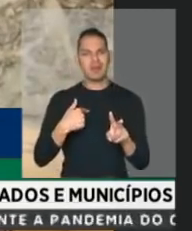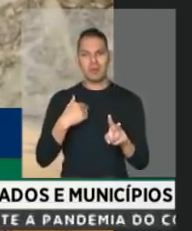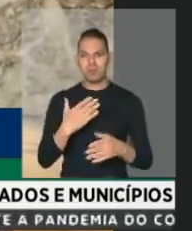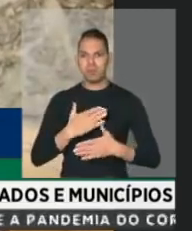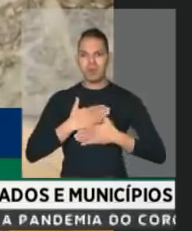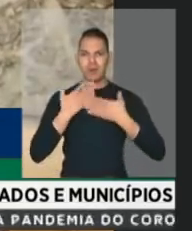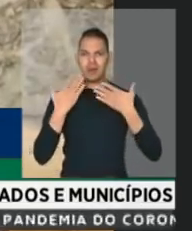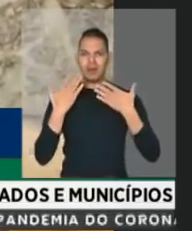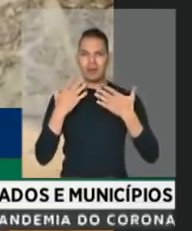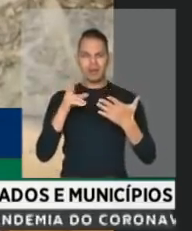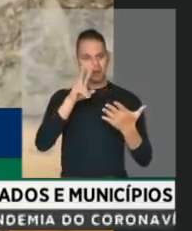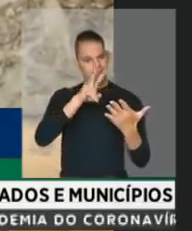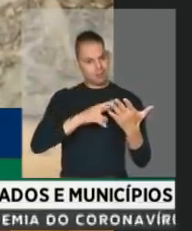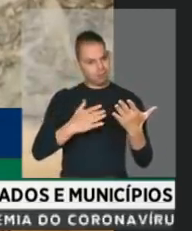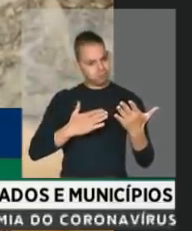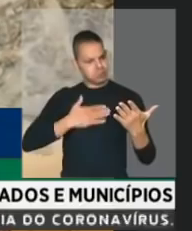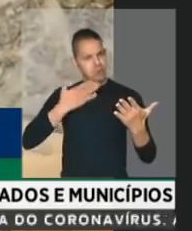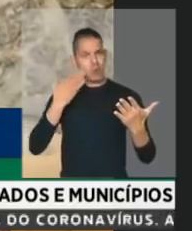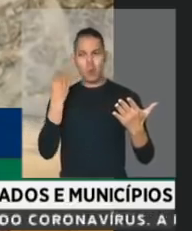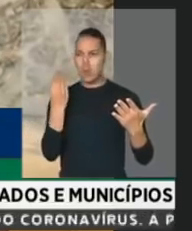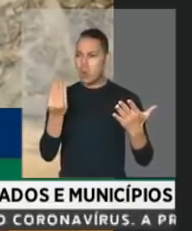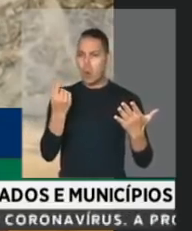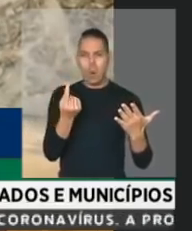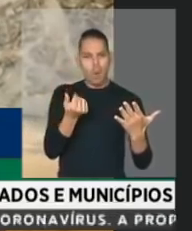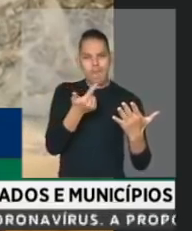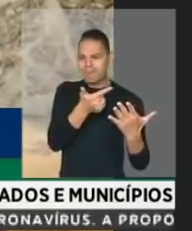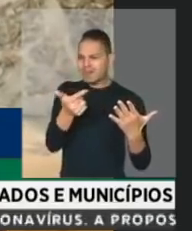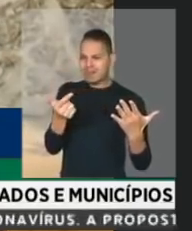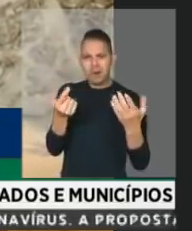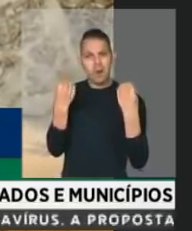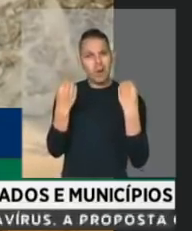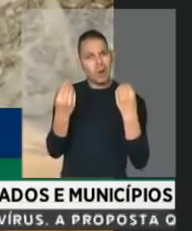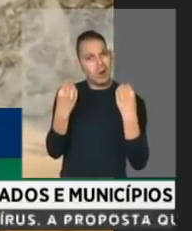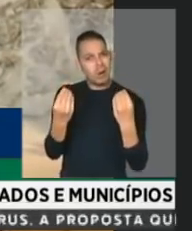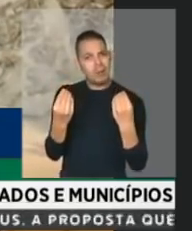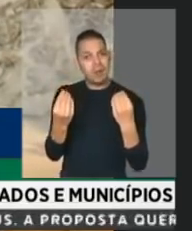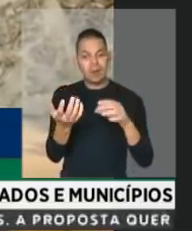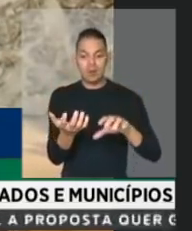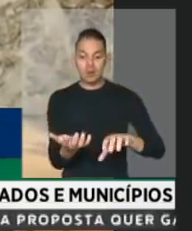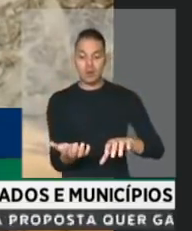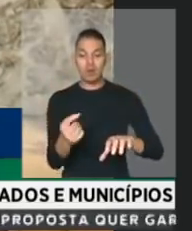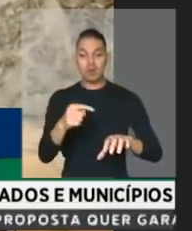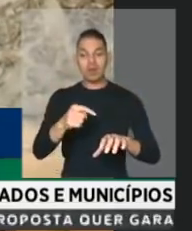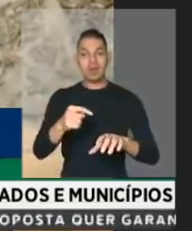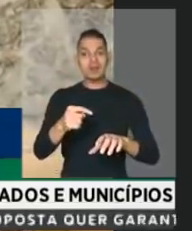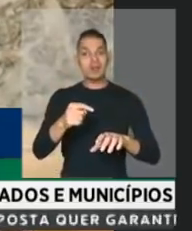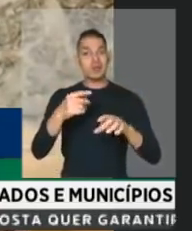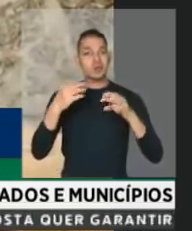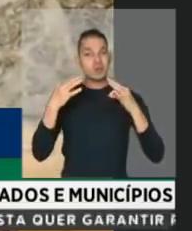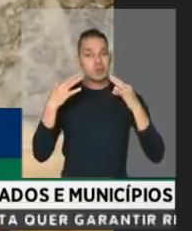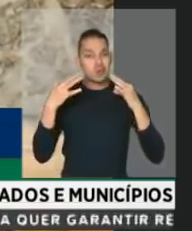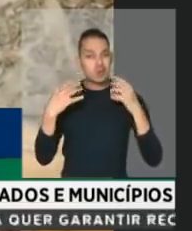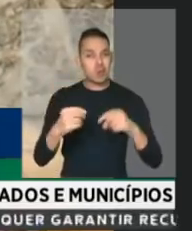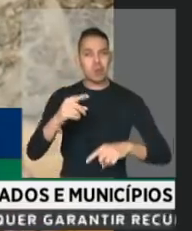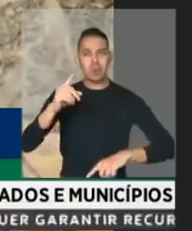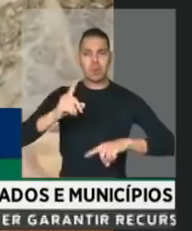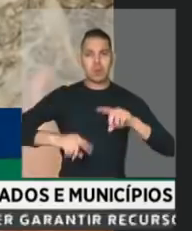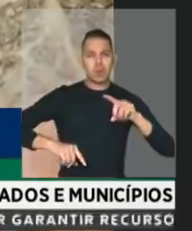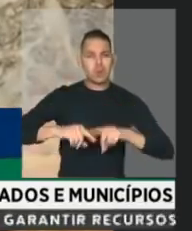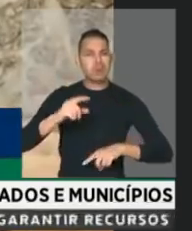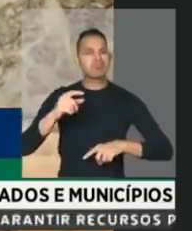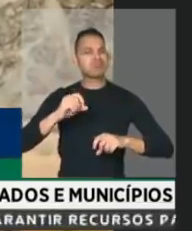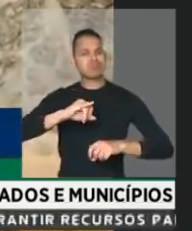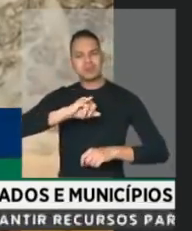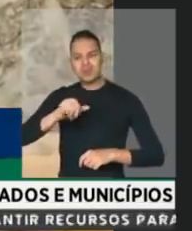tomei um susto quando eu li essa notícia. Como não há recurso? O Congresso deu todos os instrumentos, deu todas